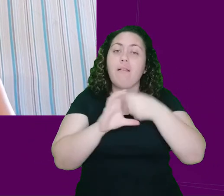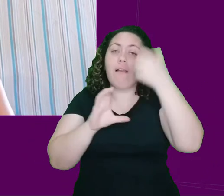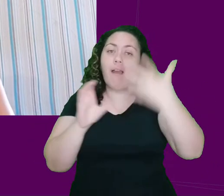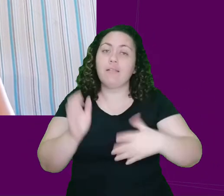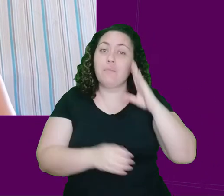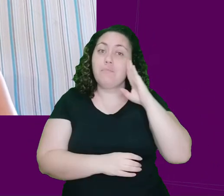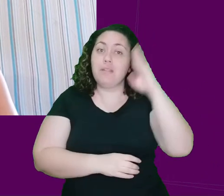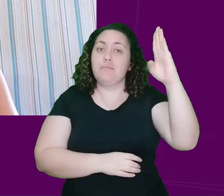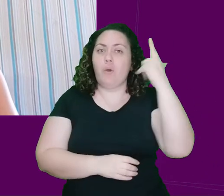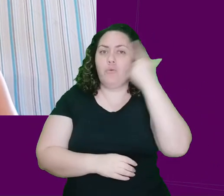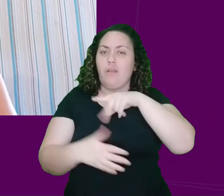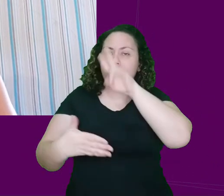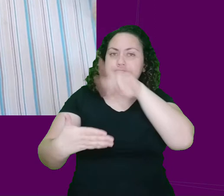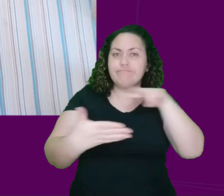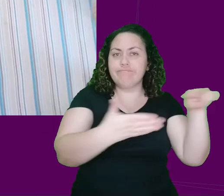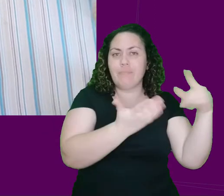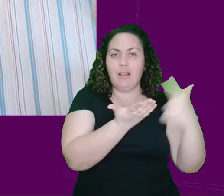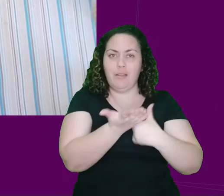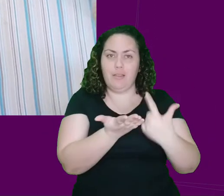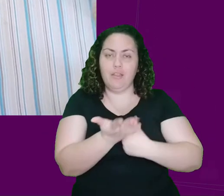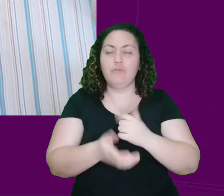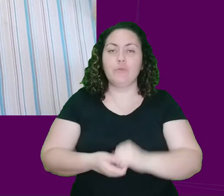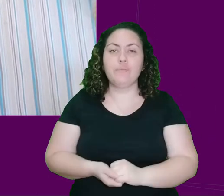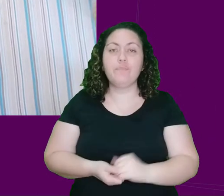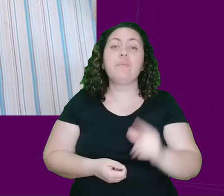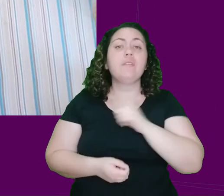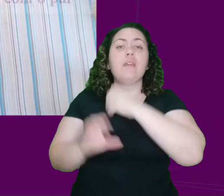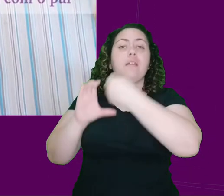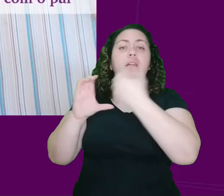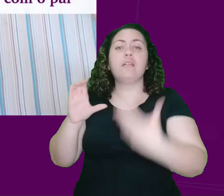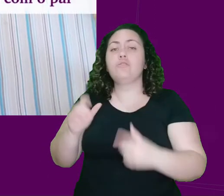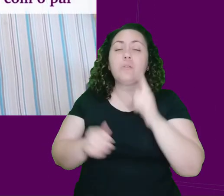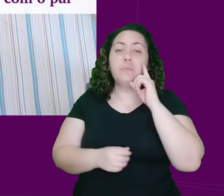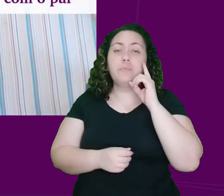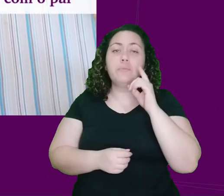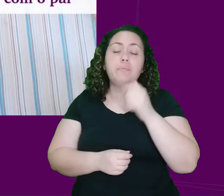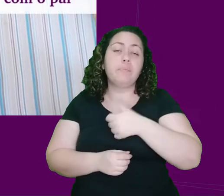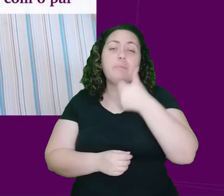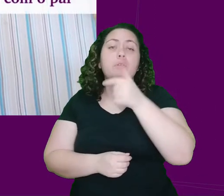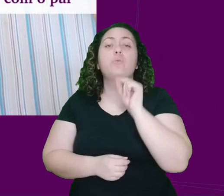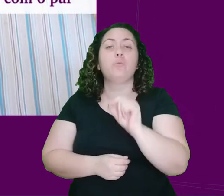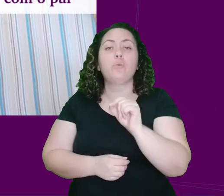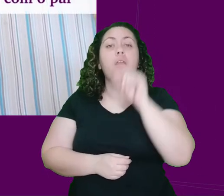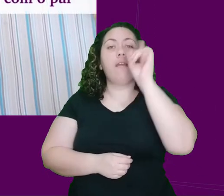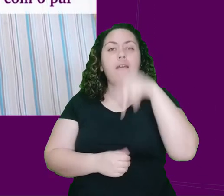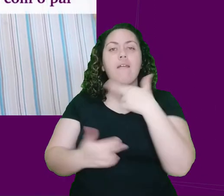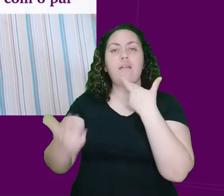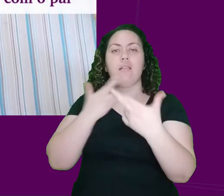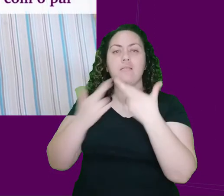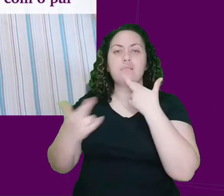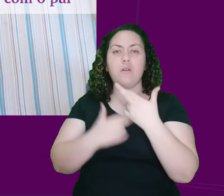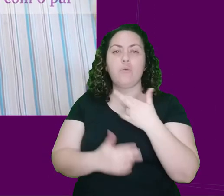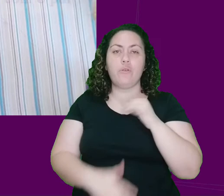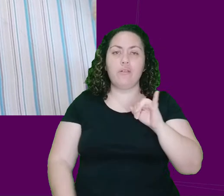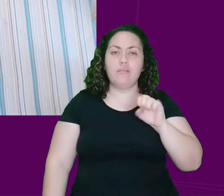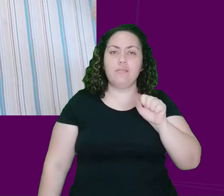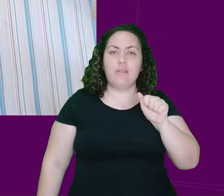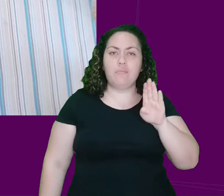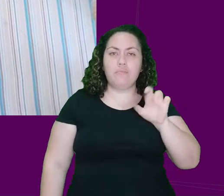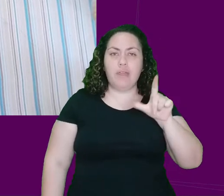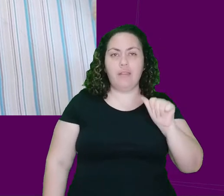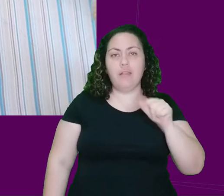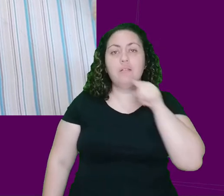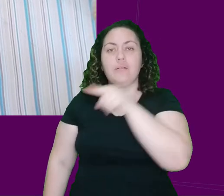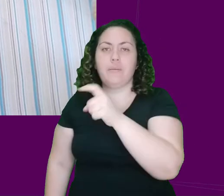centrais para a leitura do livro. Um desses aspectos é a relação da Isabela com o pai, que é bastante ressaltado ao longo do livro.